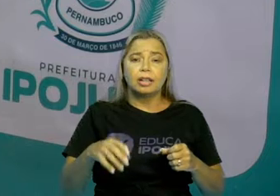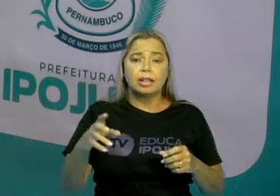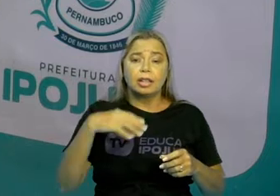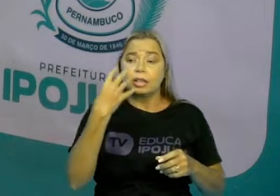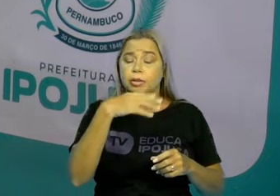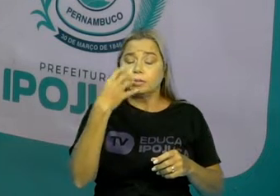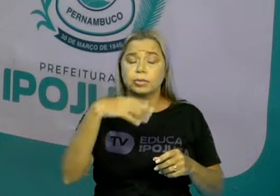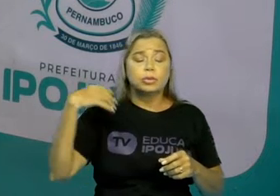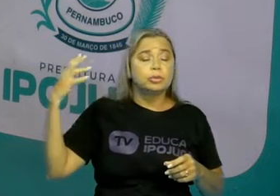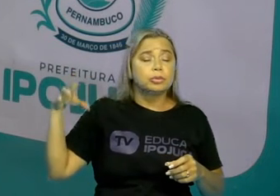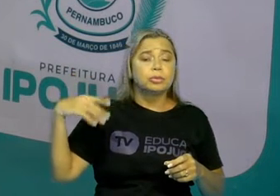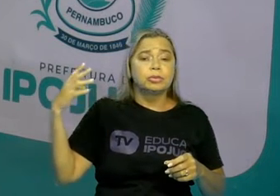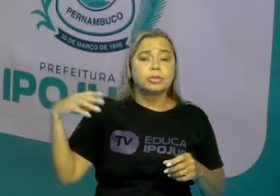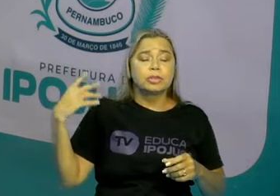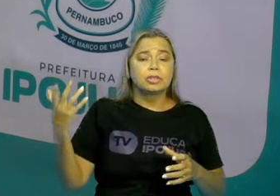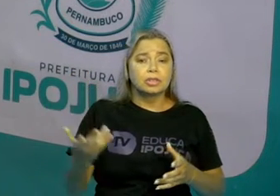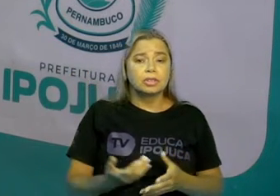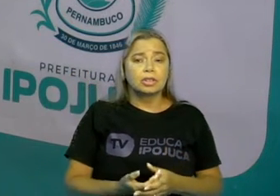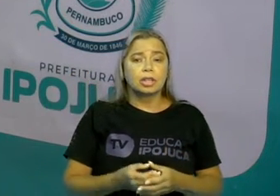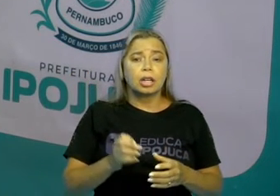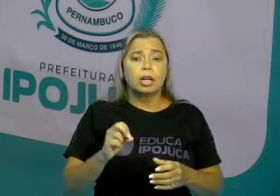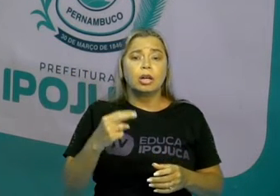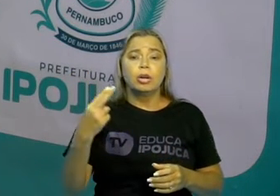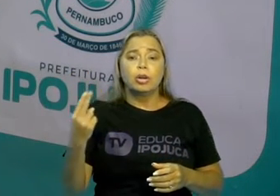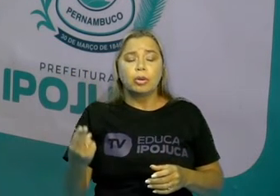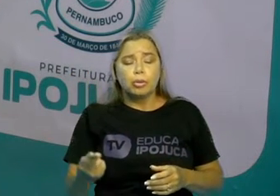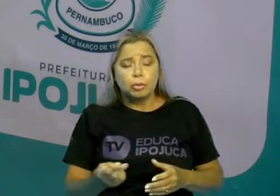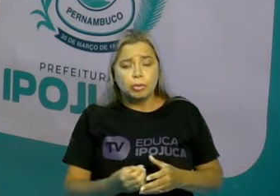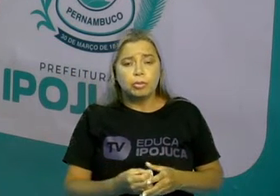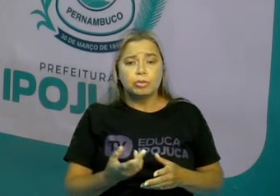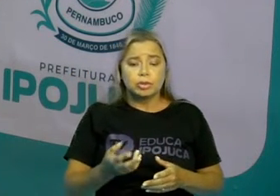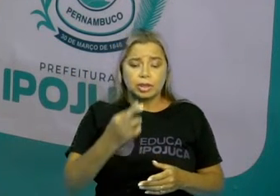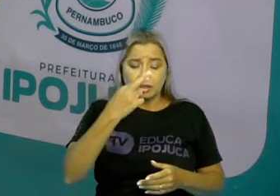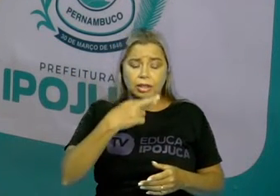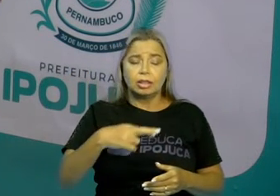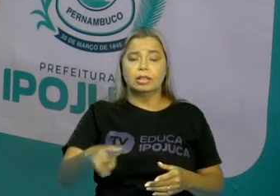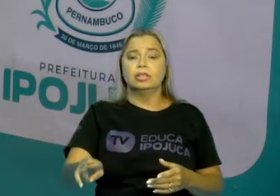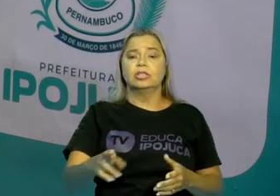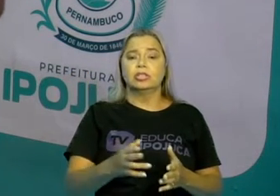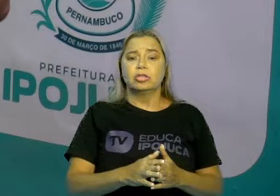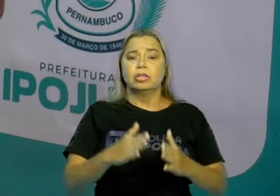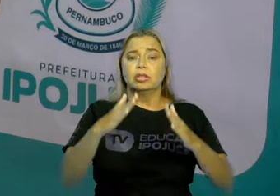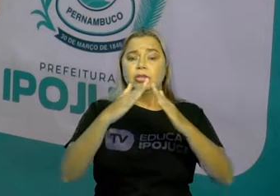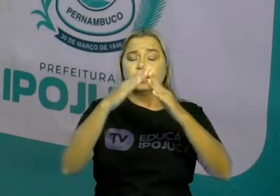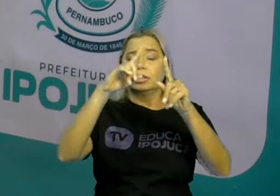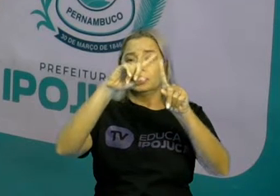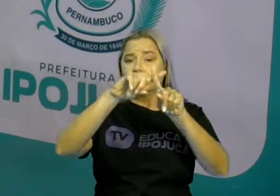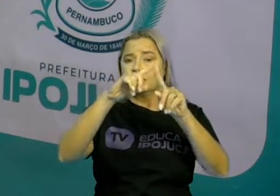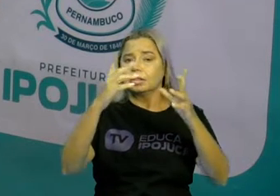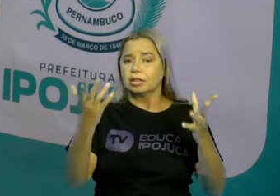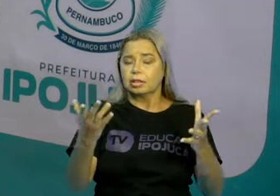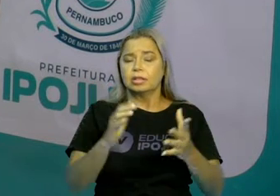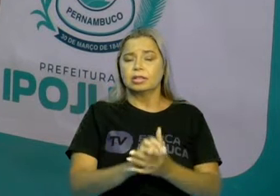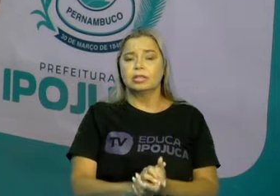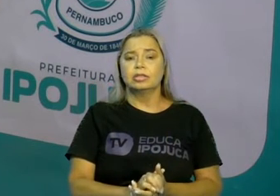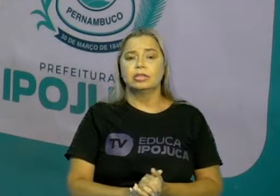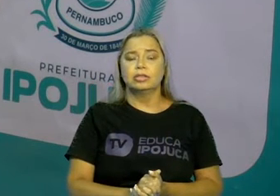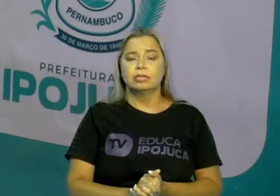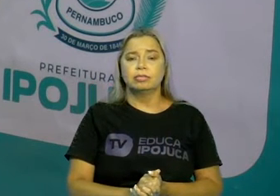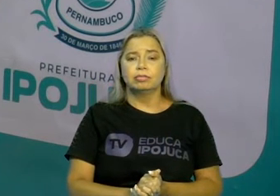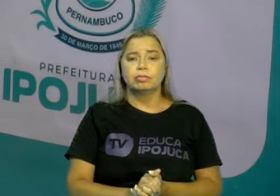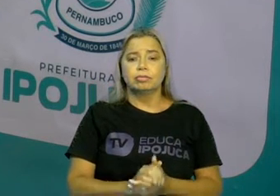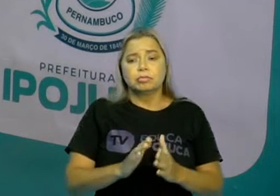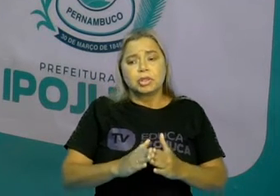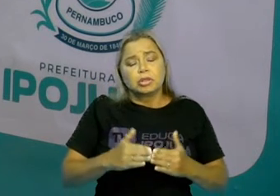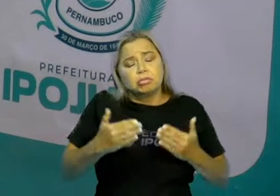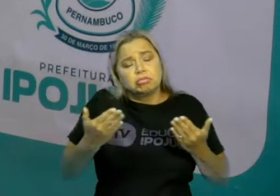coisa, ou até mesmo de um culto religioso que vai ter da igreja, na sua comunidade. ou